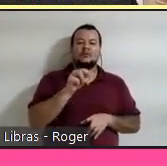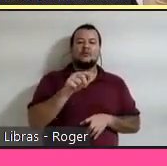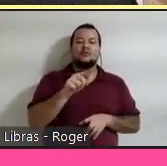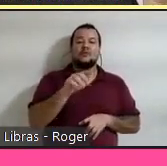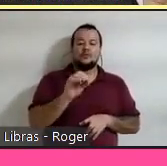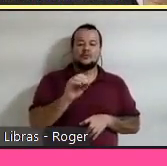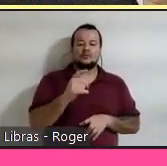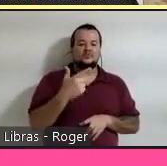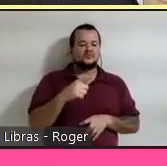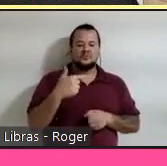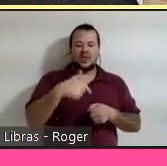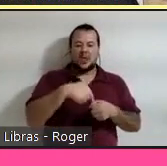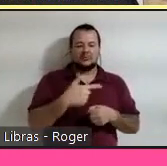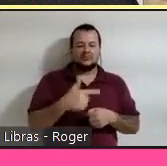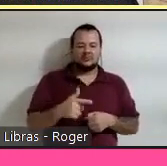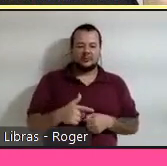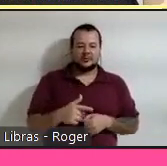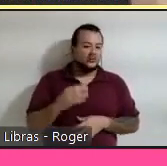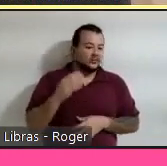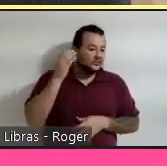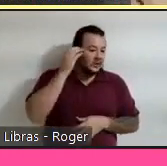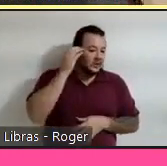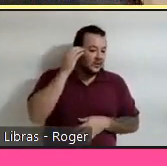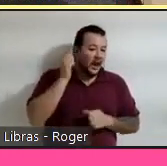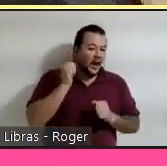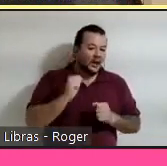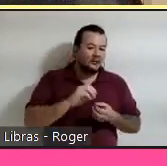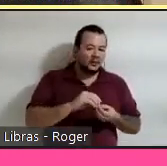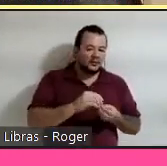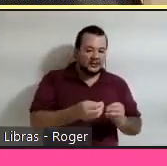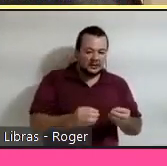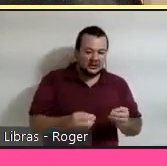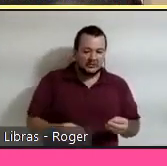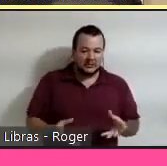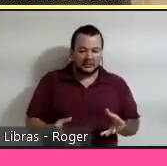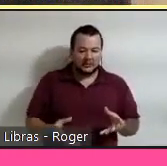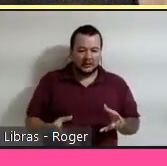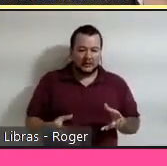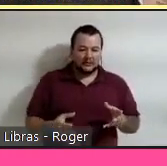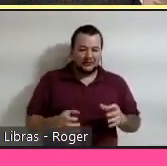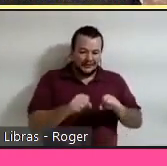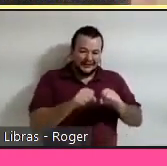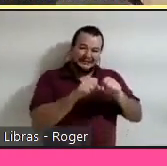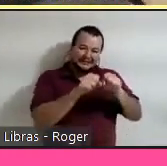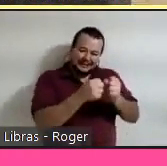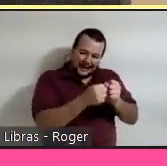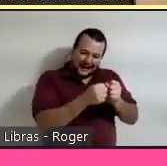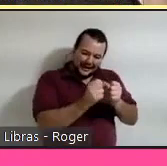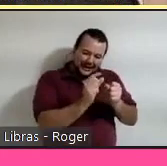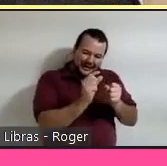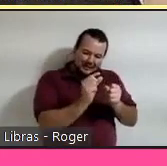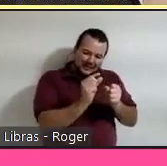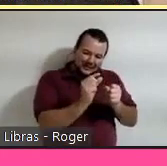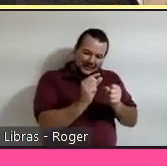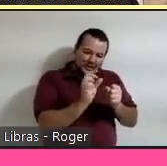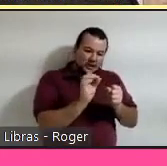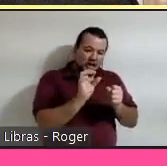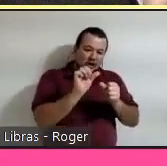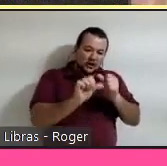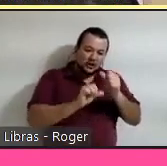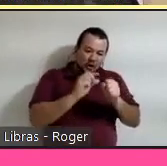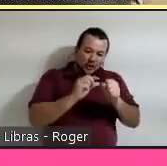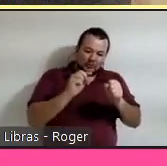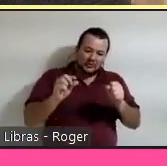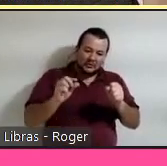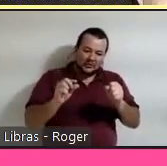aí no meio, os celulares que podem ser desmontados, então estragam uma pecinha, você troca pecinha, você não tem que jogar fora o celular e aumentar aquela pilha de lixo